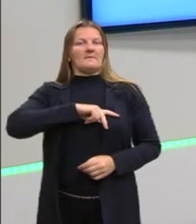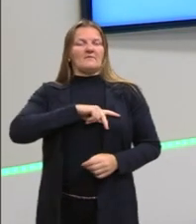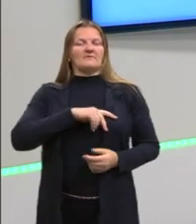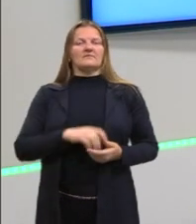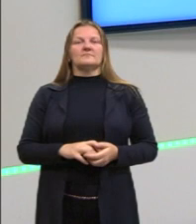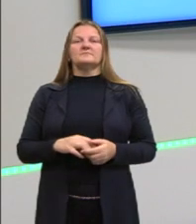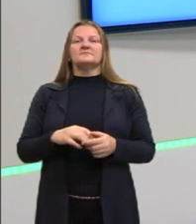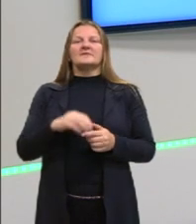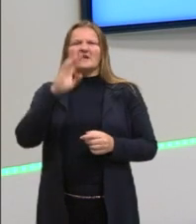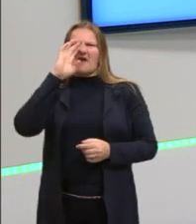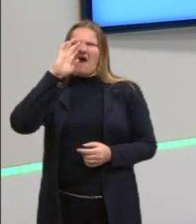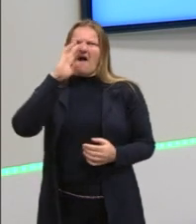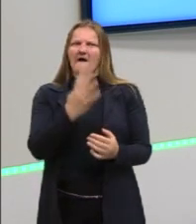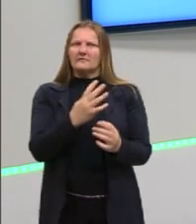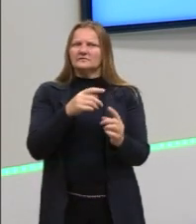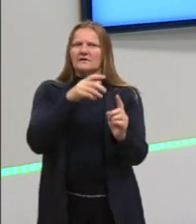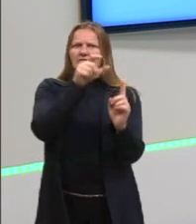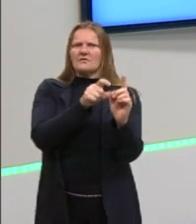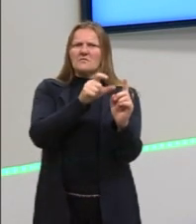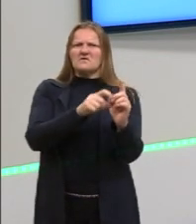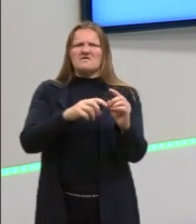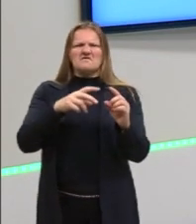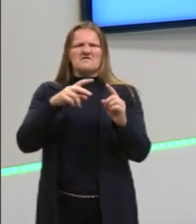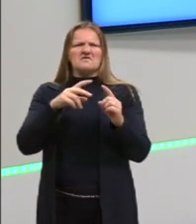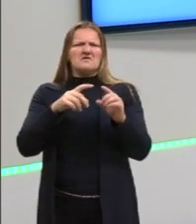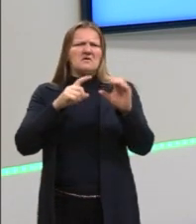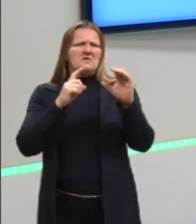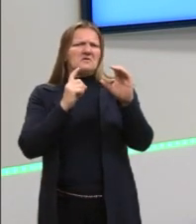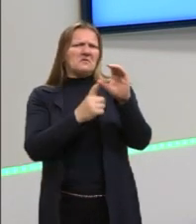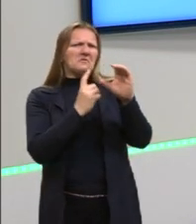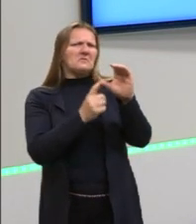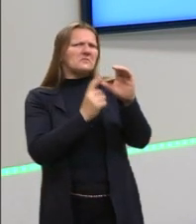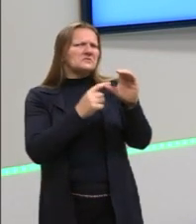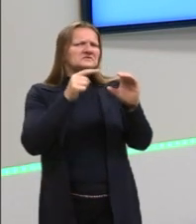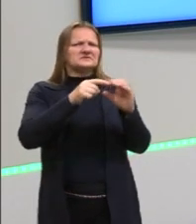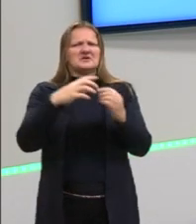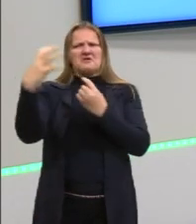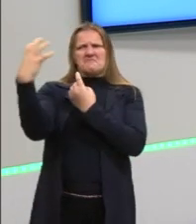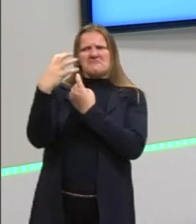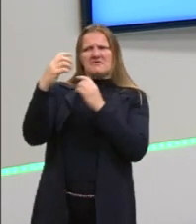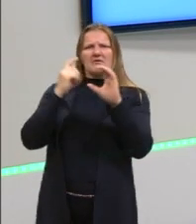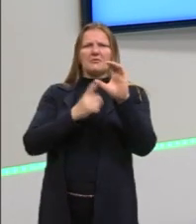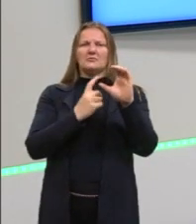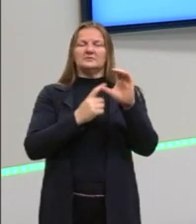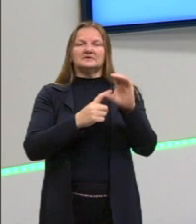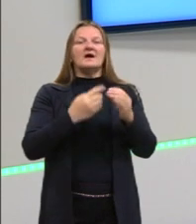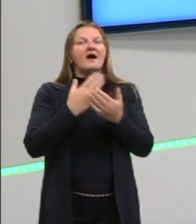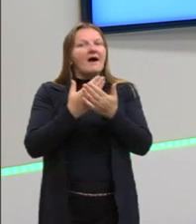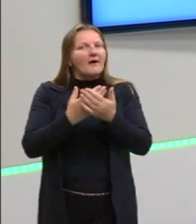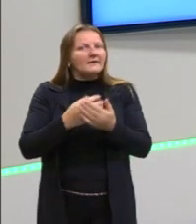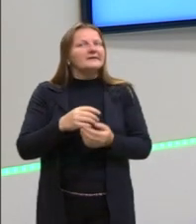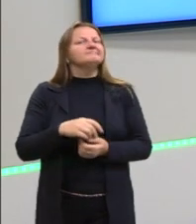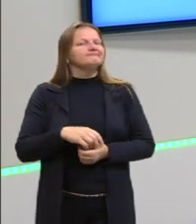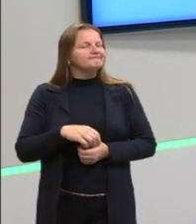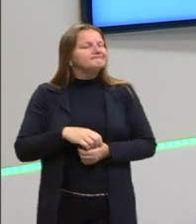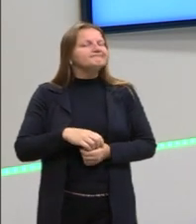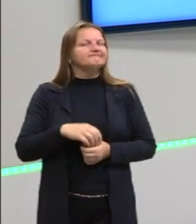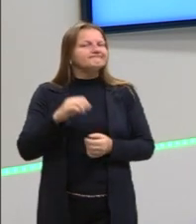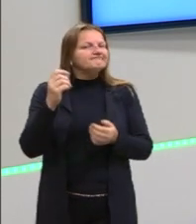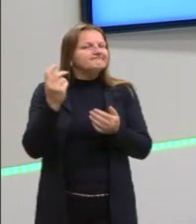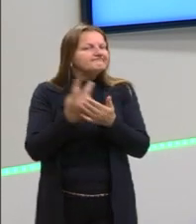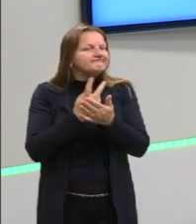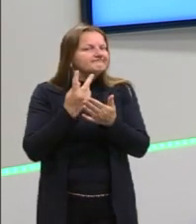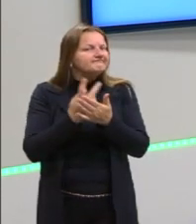E se acusava o João Goulart de ser comunista, que tinha uma ameaça comunista no Brasil. E a gente viu na última aula que tudo isso era balela,